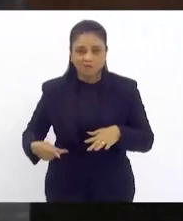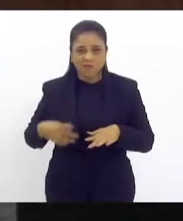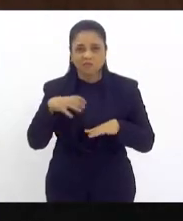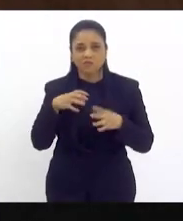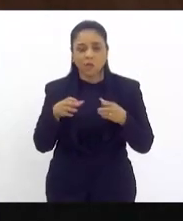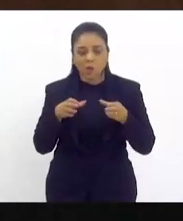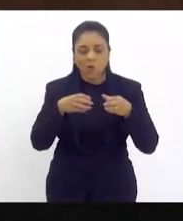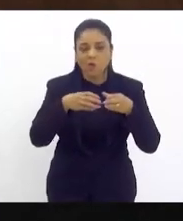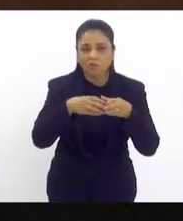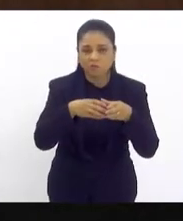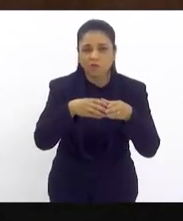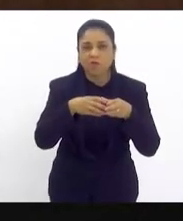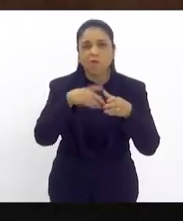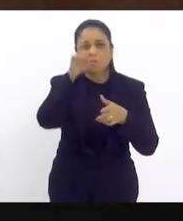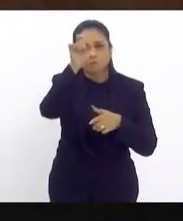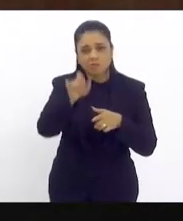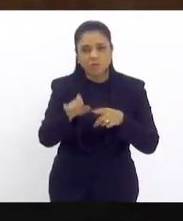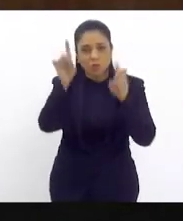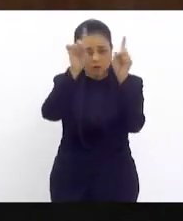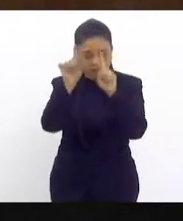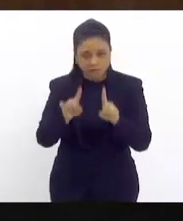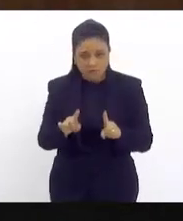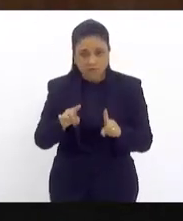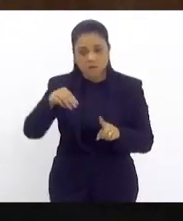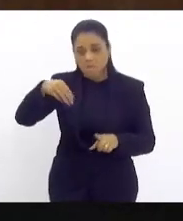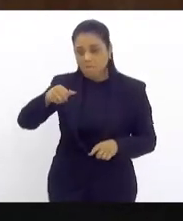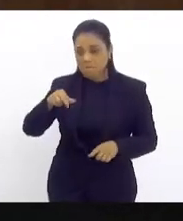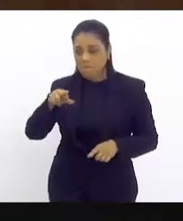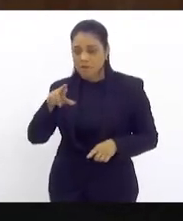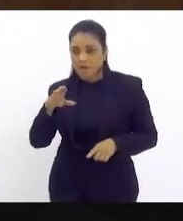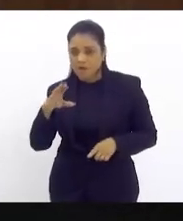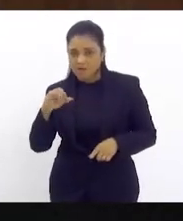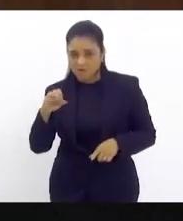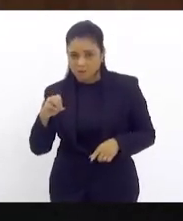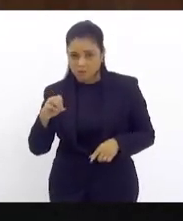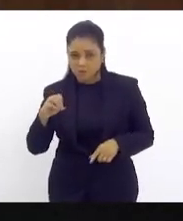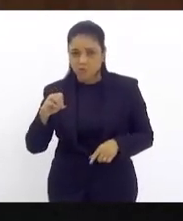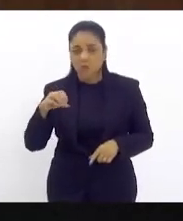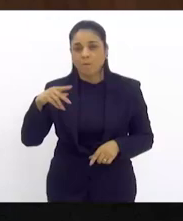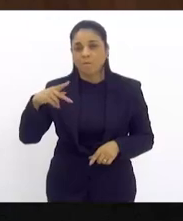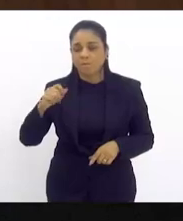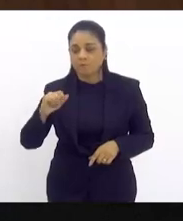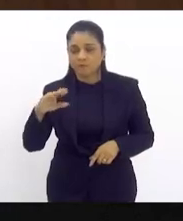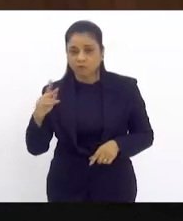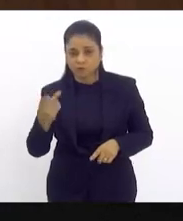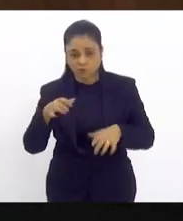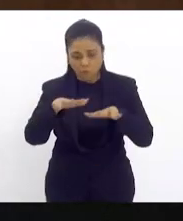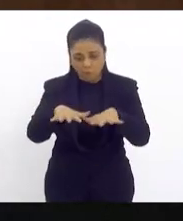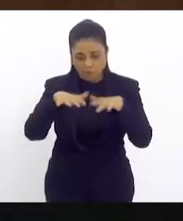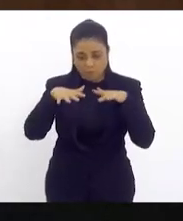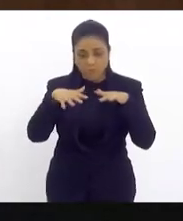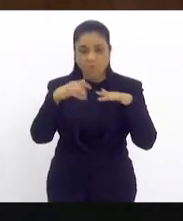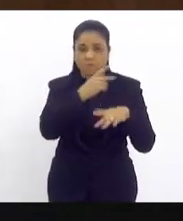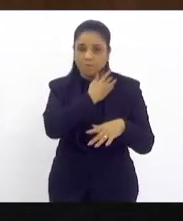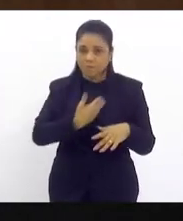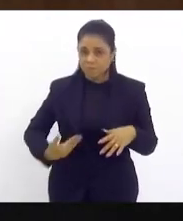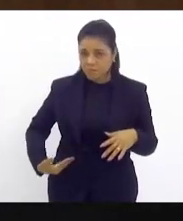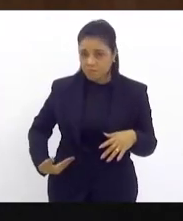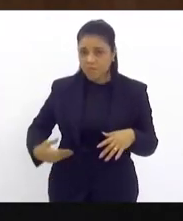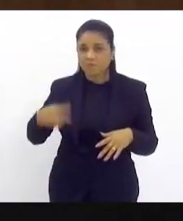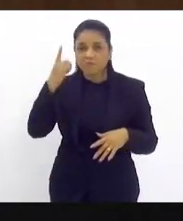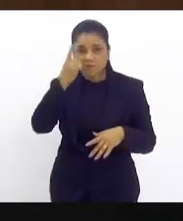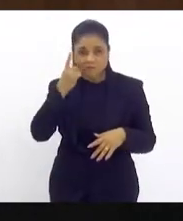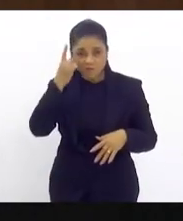Deficiência, deputado Márcio Pacheco, promoveu uma audiência pública. Em razão disso, o deputado Márcio